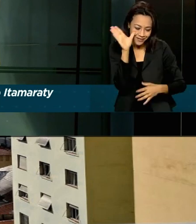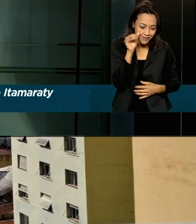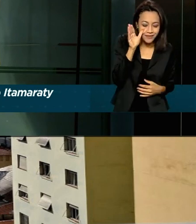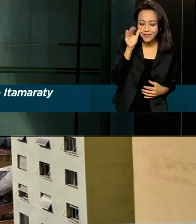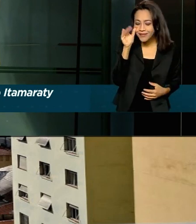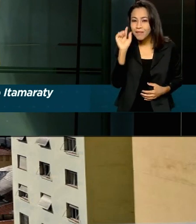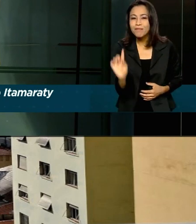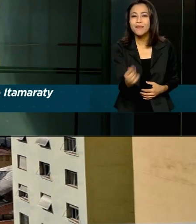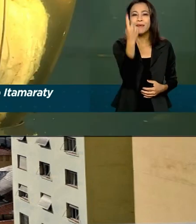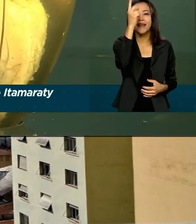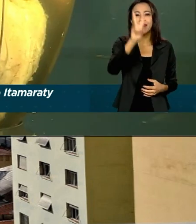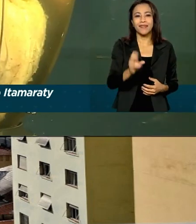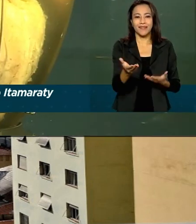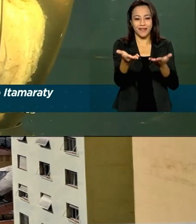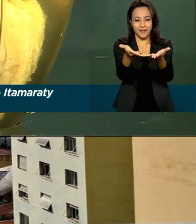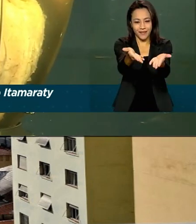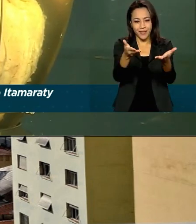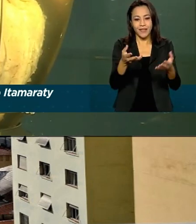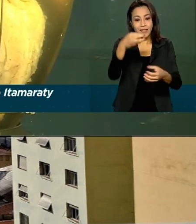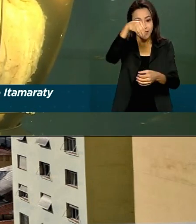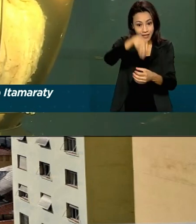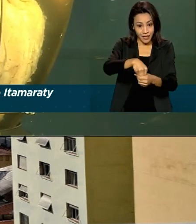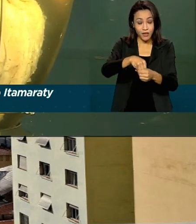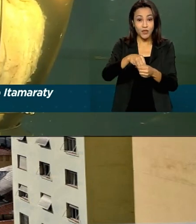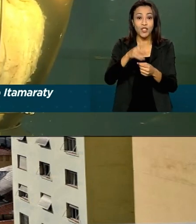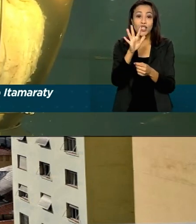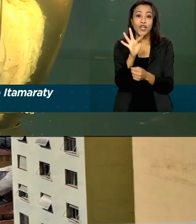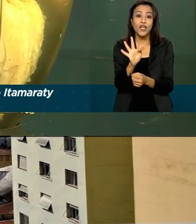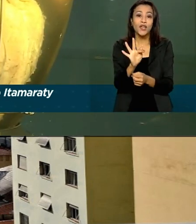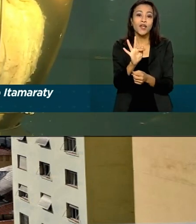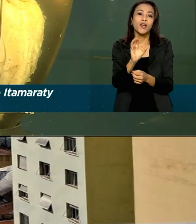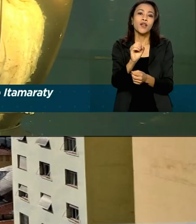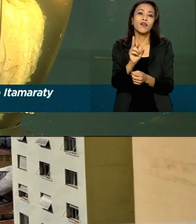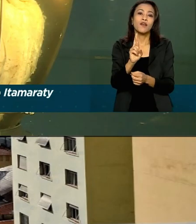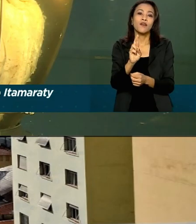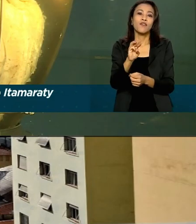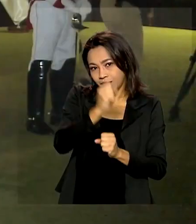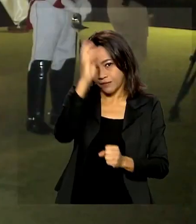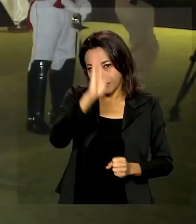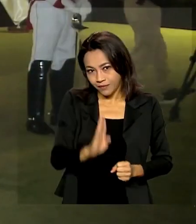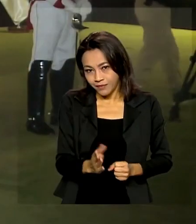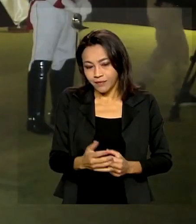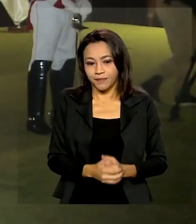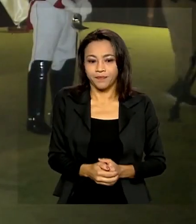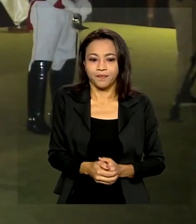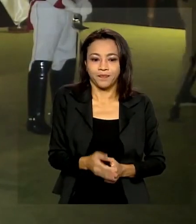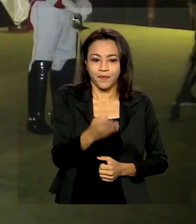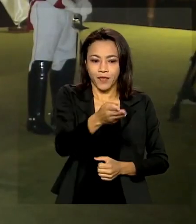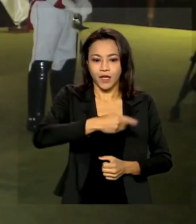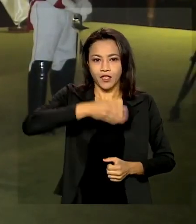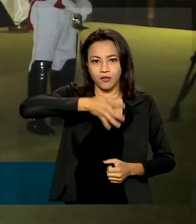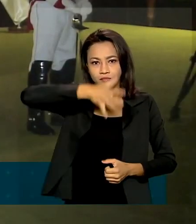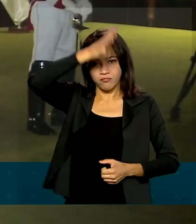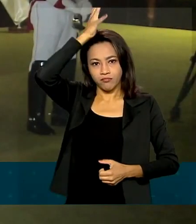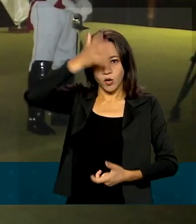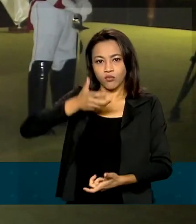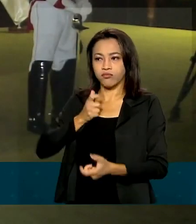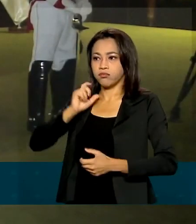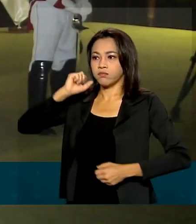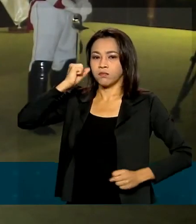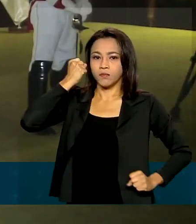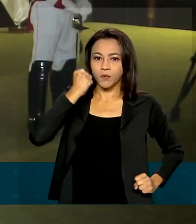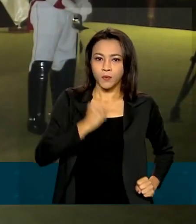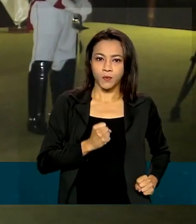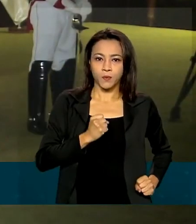200 anos da Independência do Brasil. Vamos acompanhar com mais detalhes. Dragões da Independência guardam